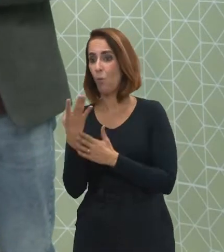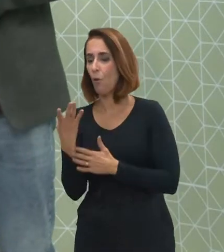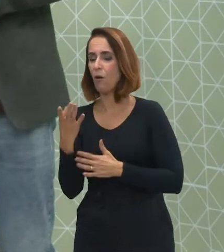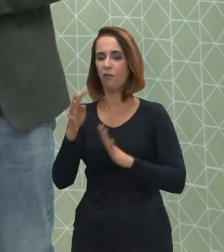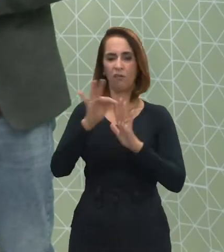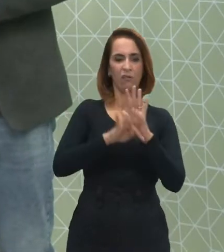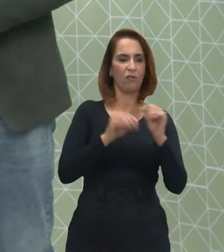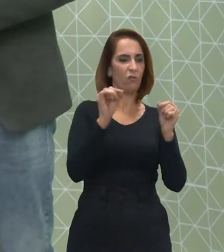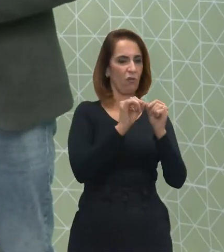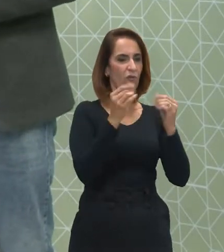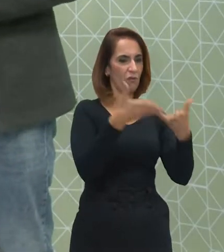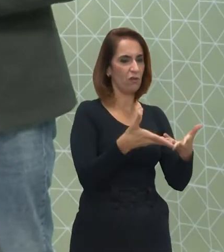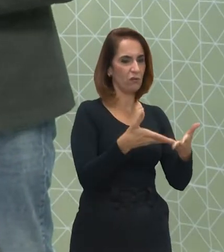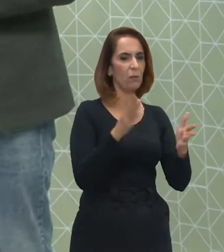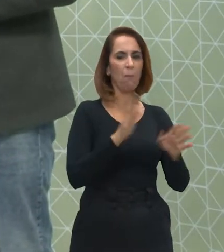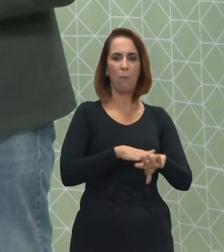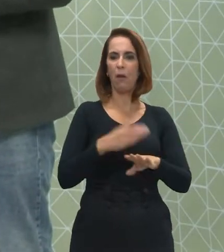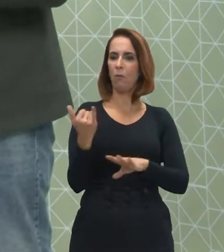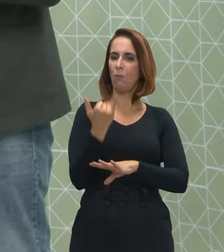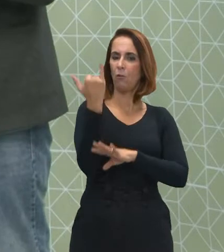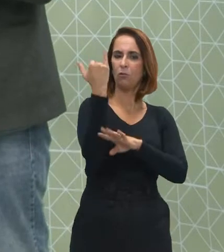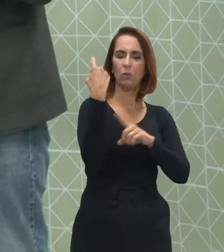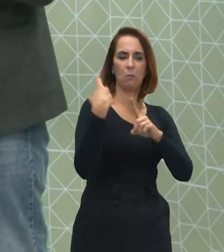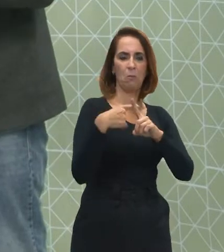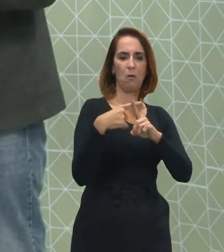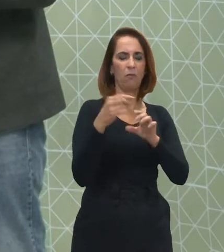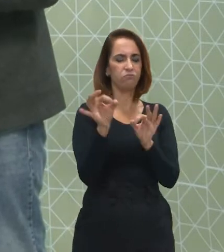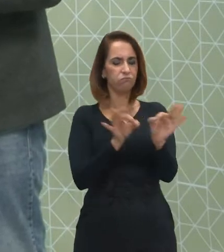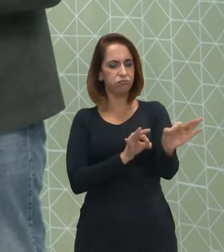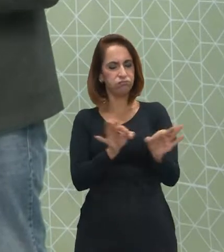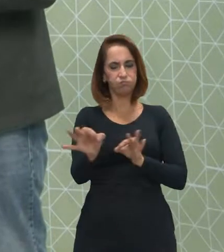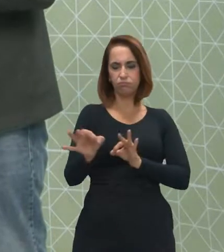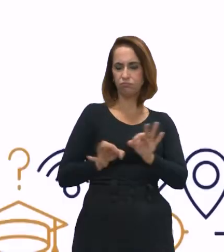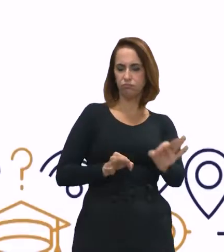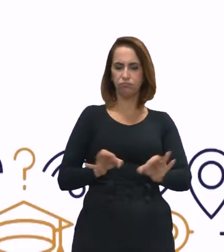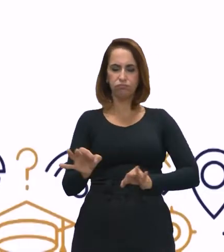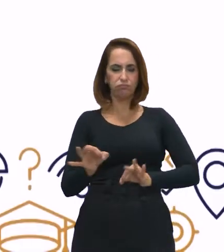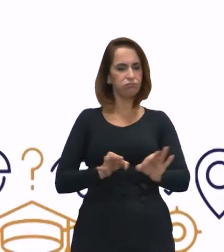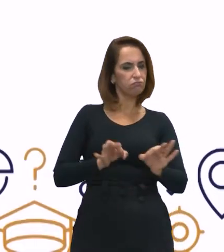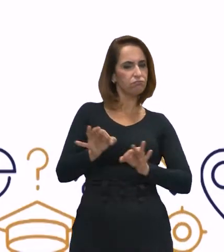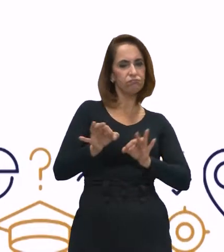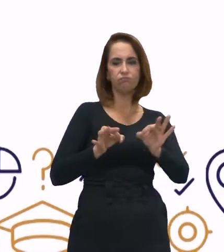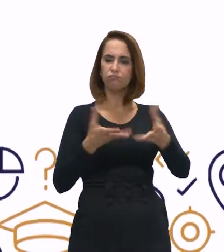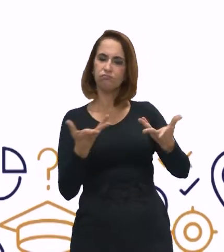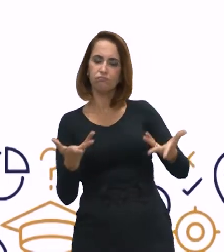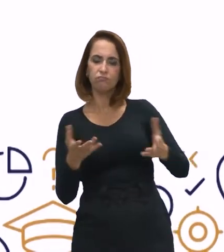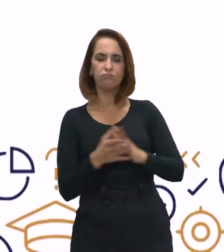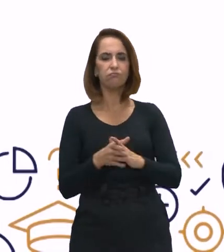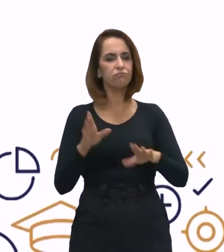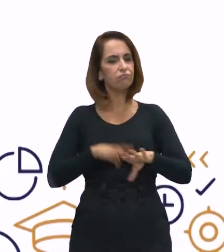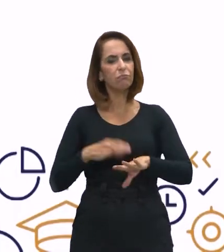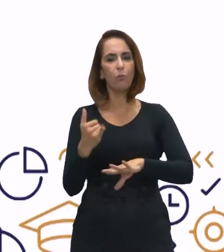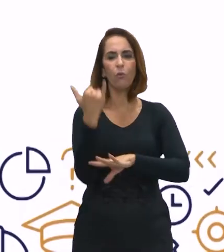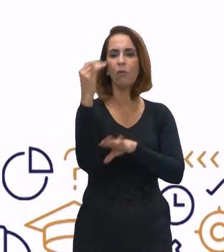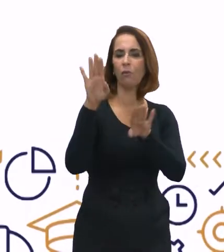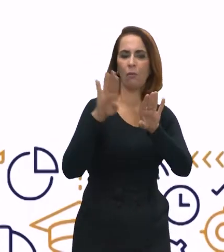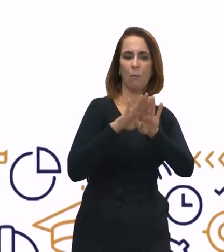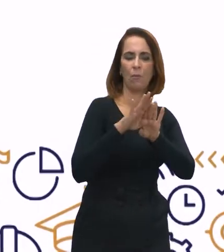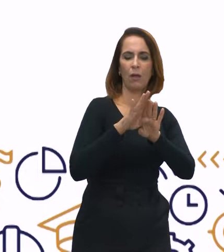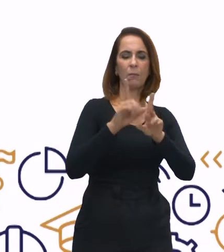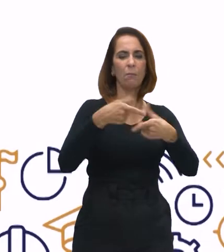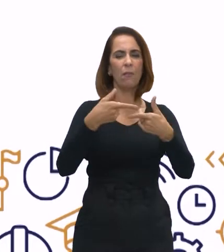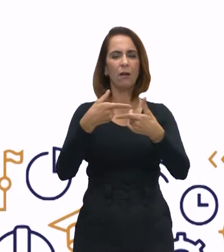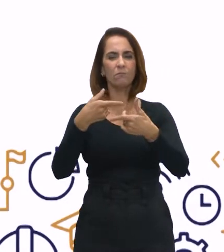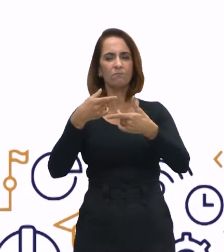texto foi feito, também é muito importante. Quando ele foi elaborado, é muito importante para